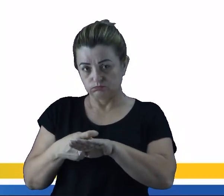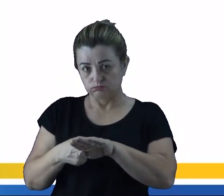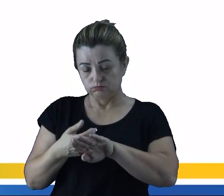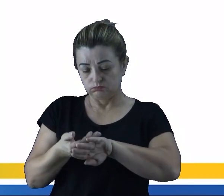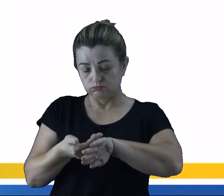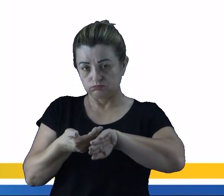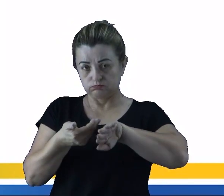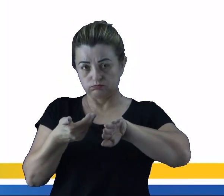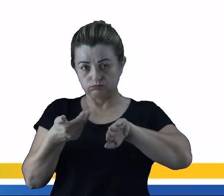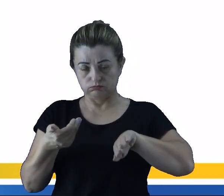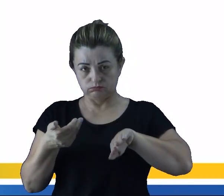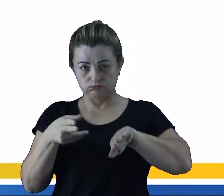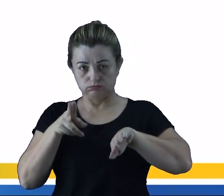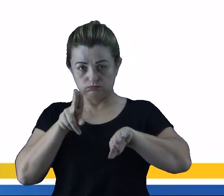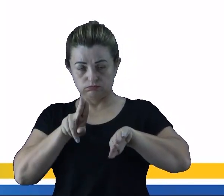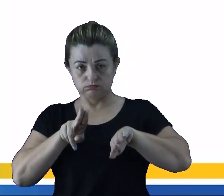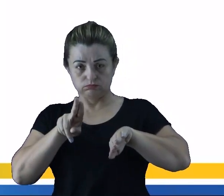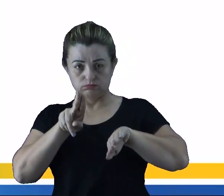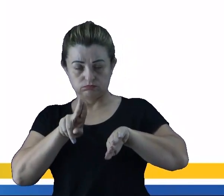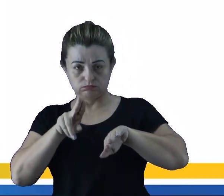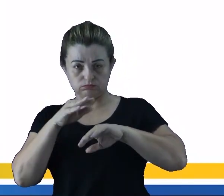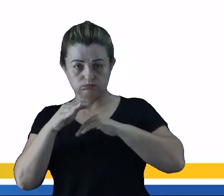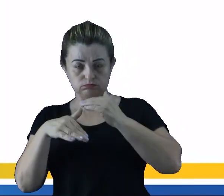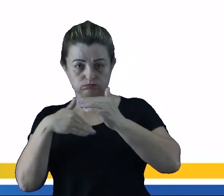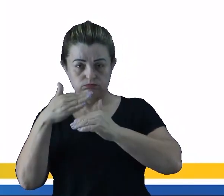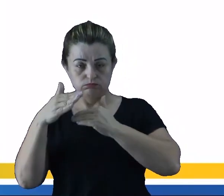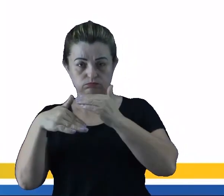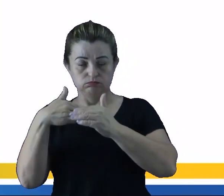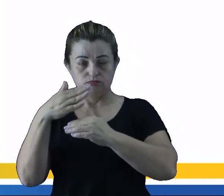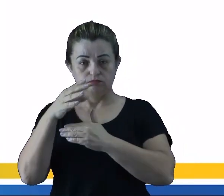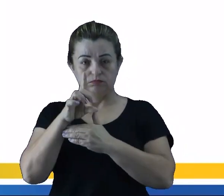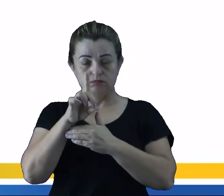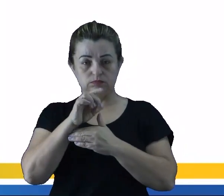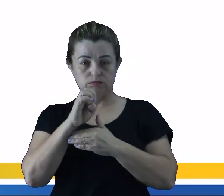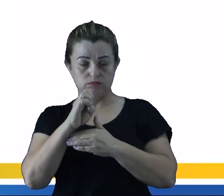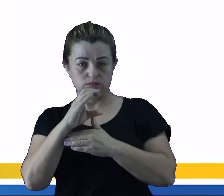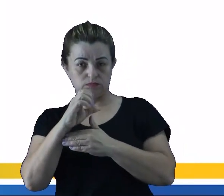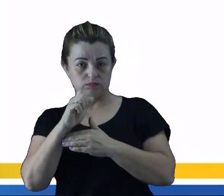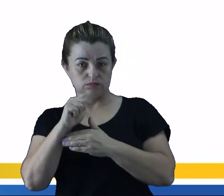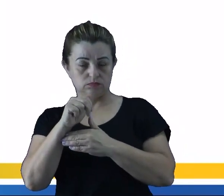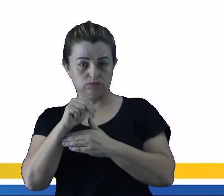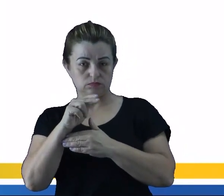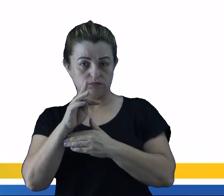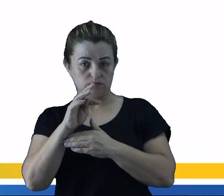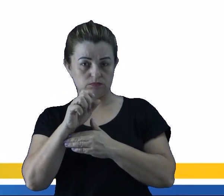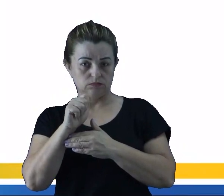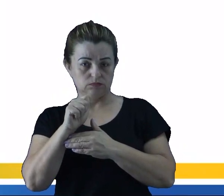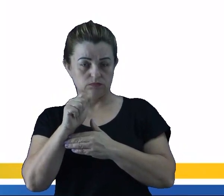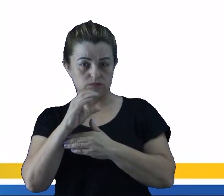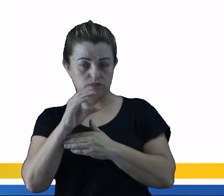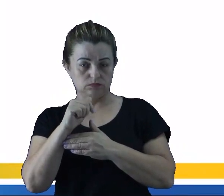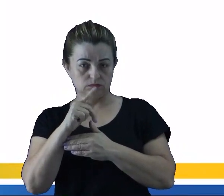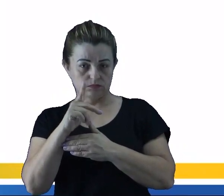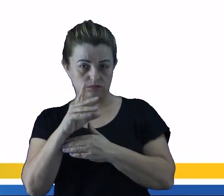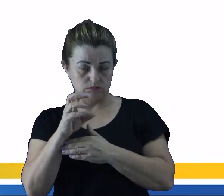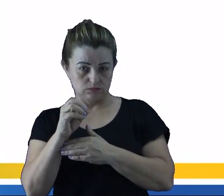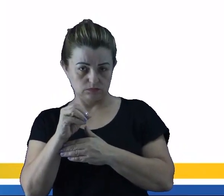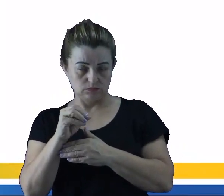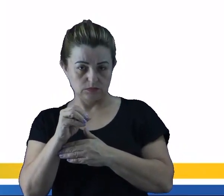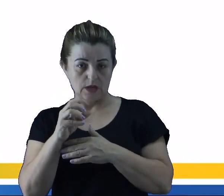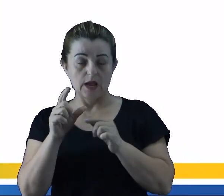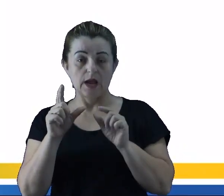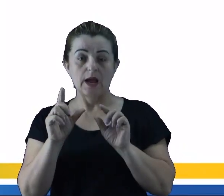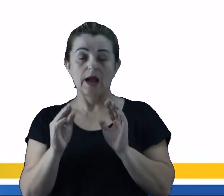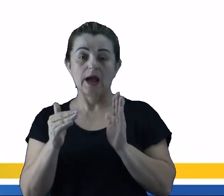separação, a gente pode usar o processo chamado decantação, né, que é quando a gente entorna o recipiente até que o